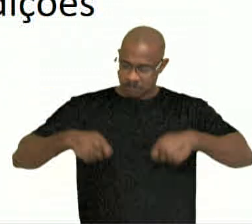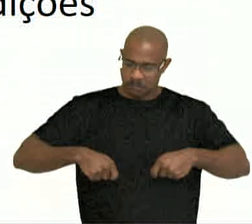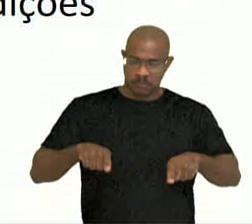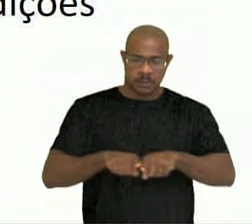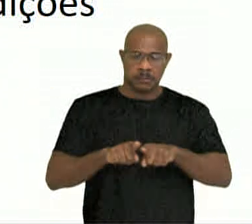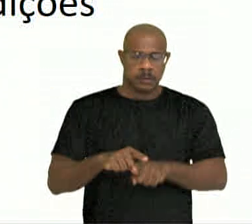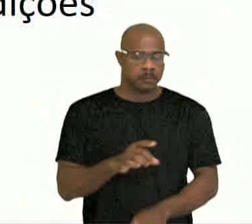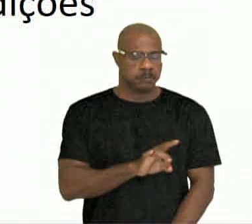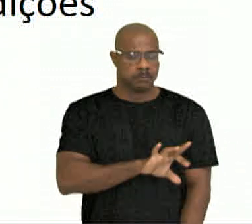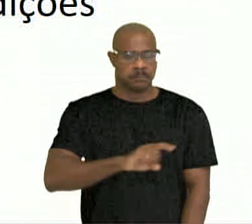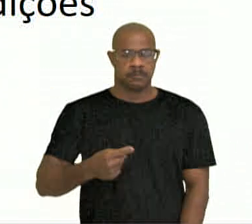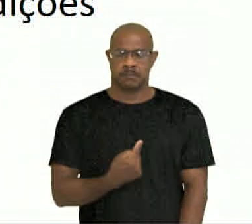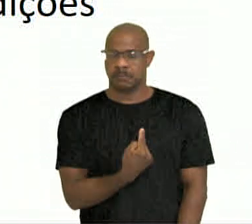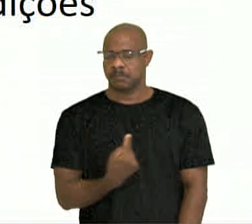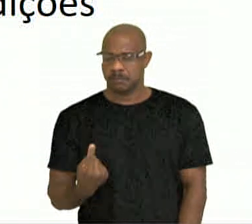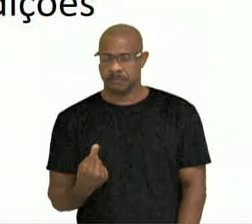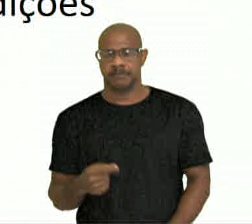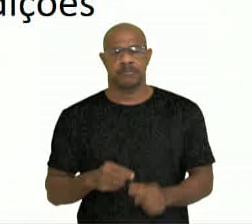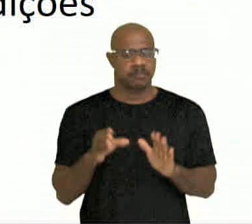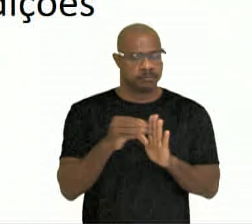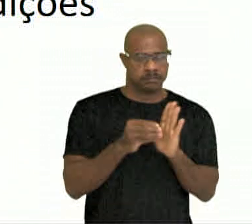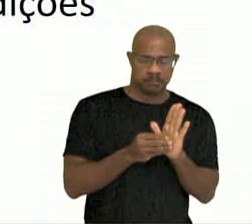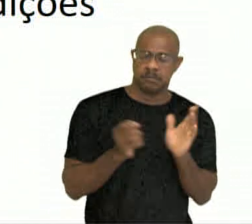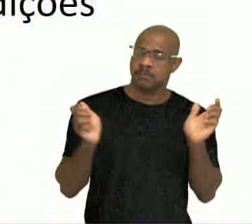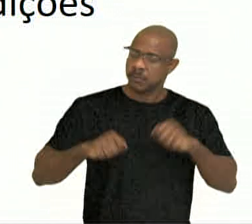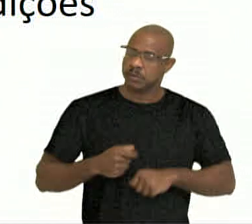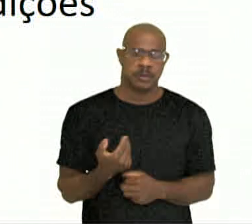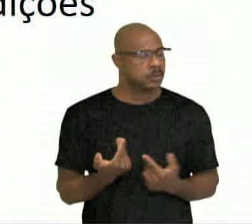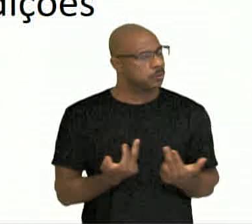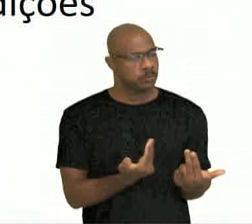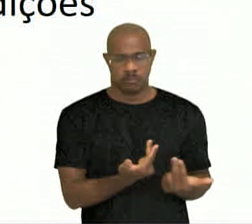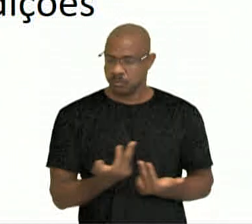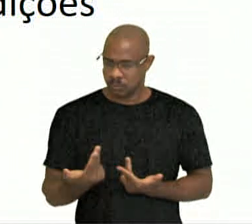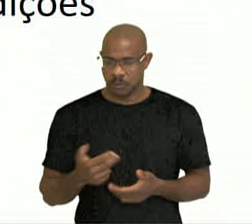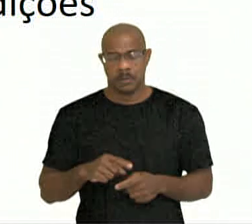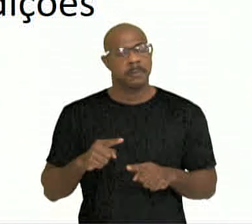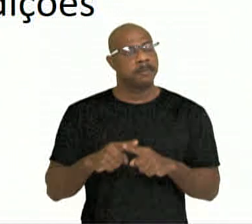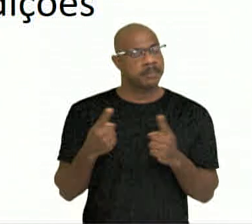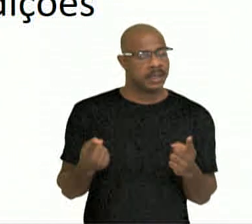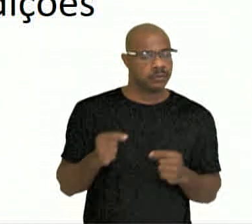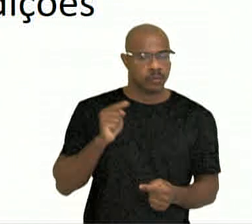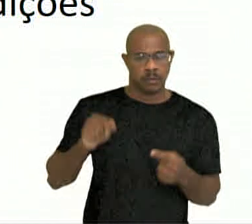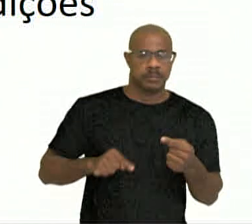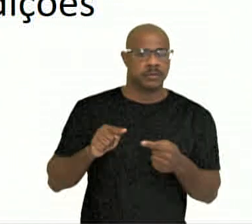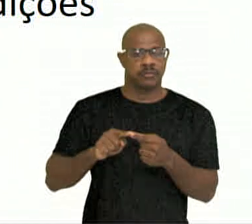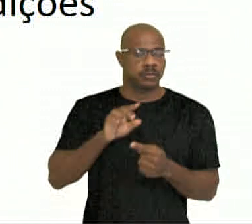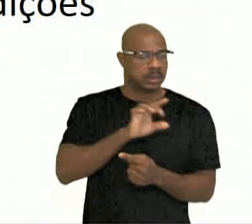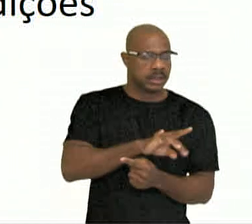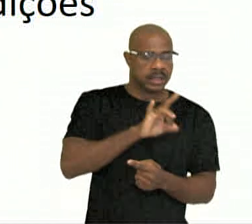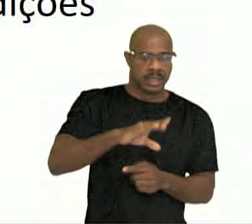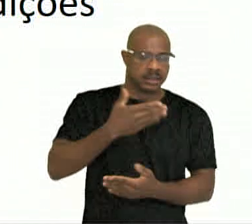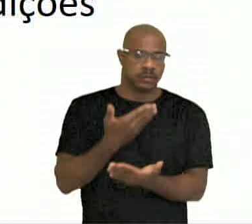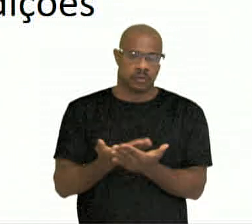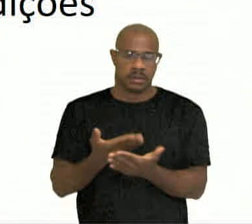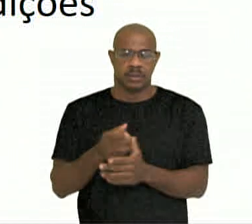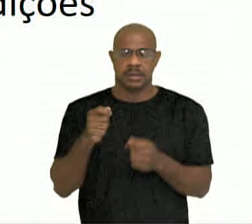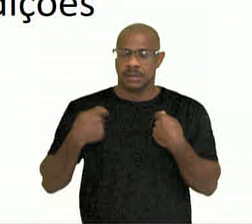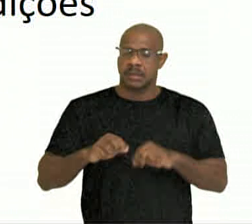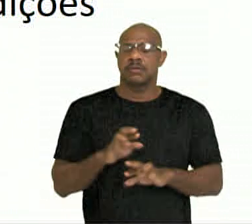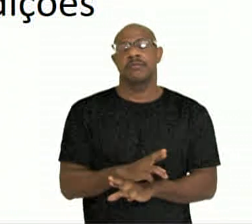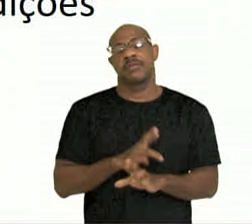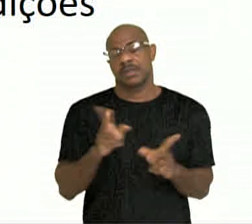individualizadas. O conteúdo poderá ser o mesmo, porém, o objetivo para cada estudante deverá ser